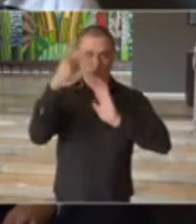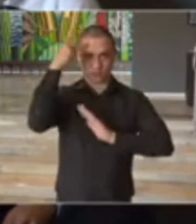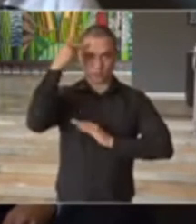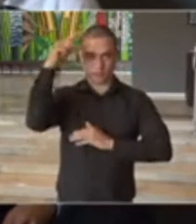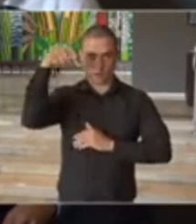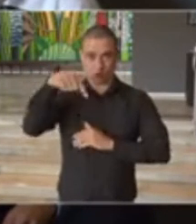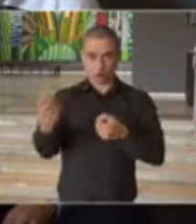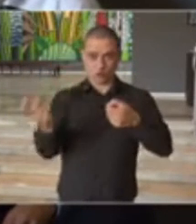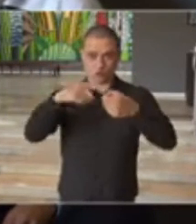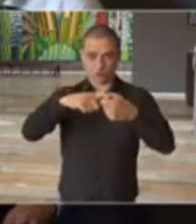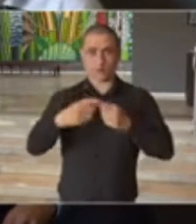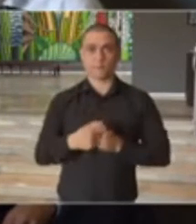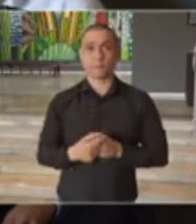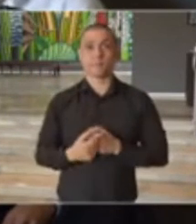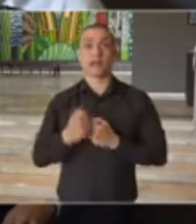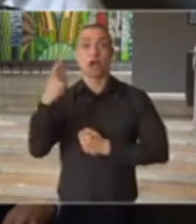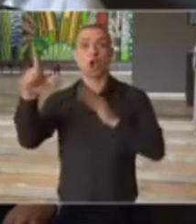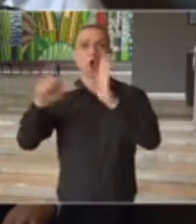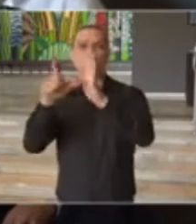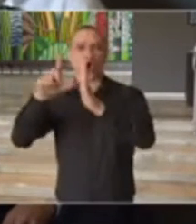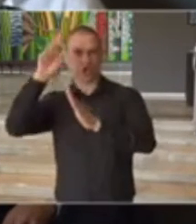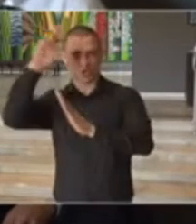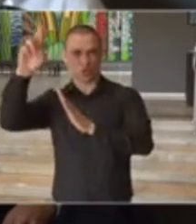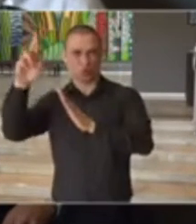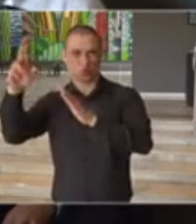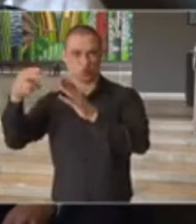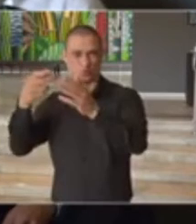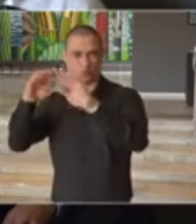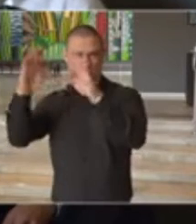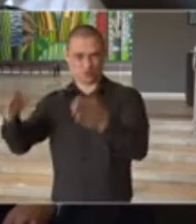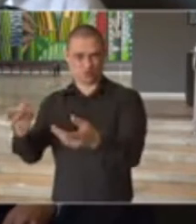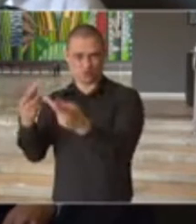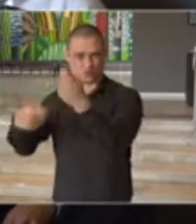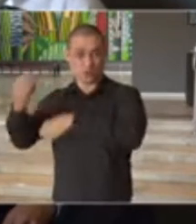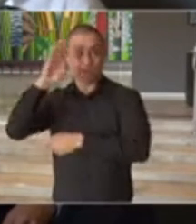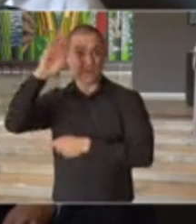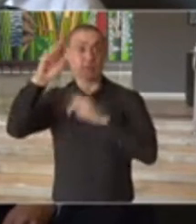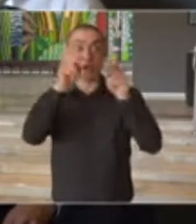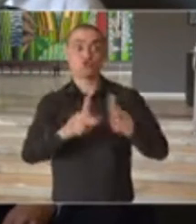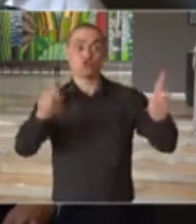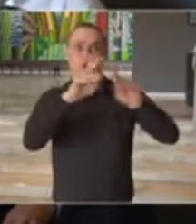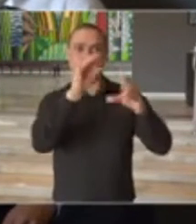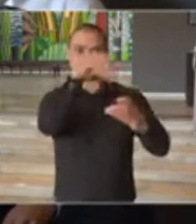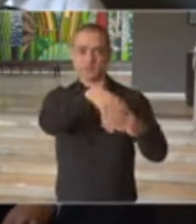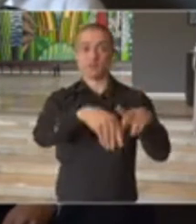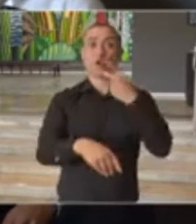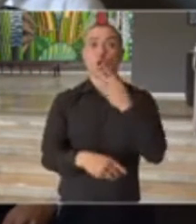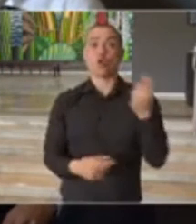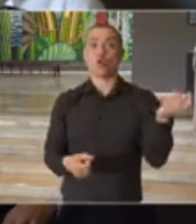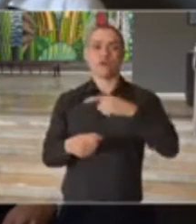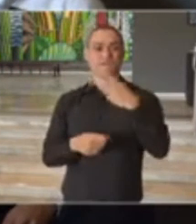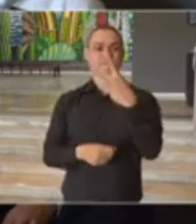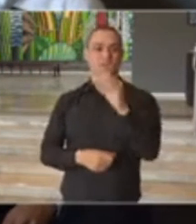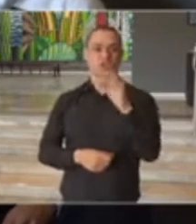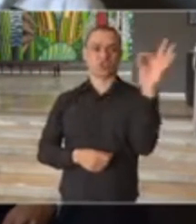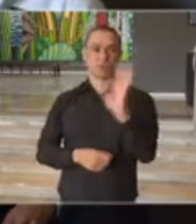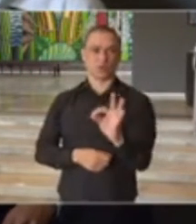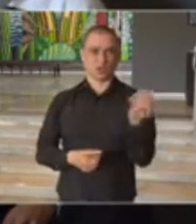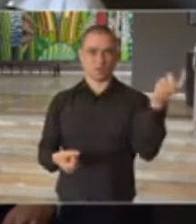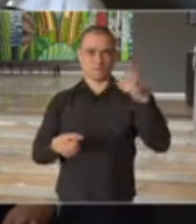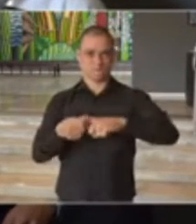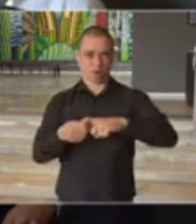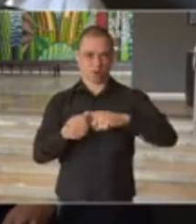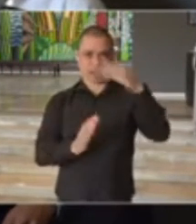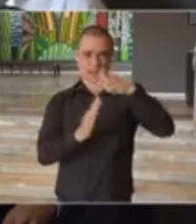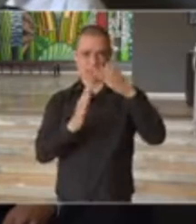hoje, a retomada. Alguns lojistas, principalmente de shopping center, têm dito que o retorno de 20% das atividades,